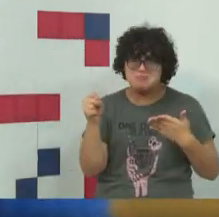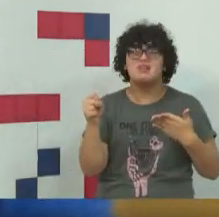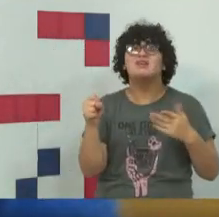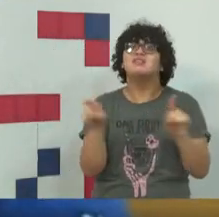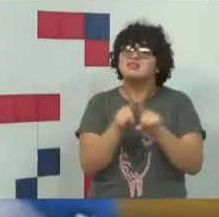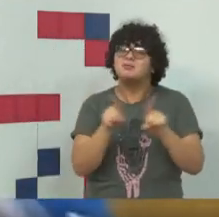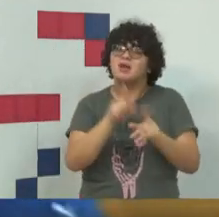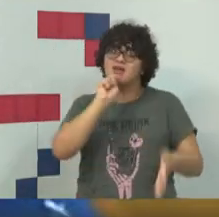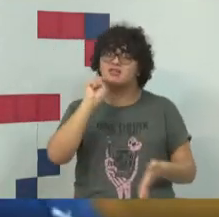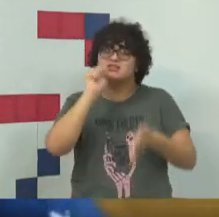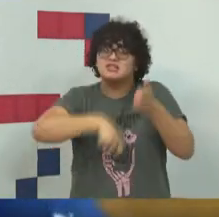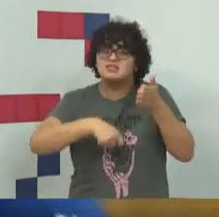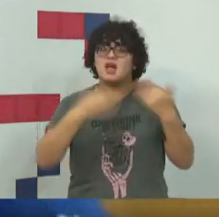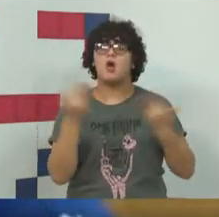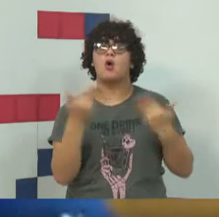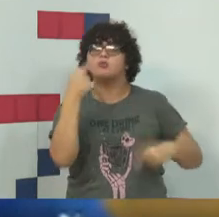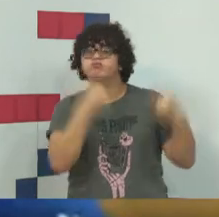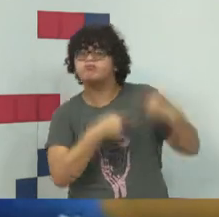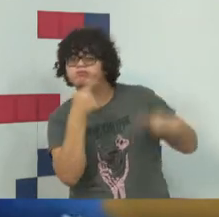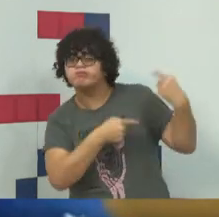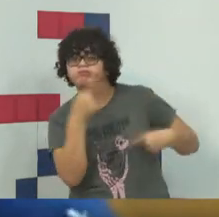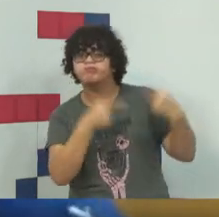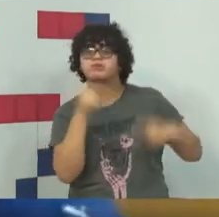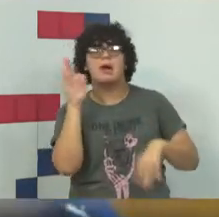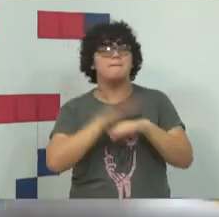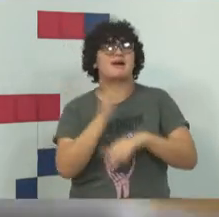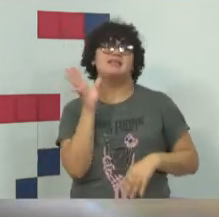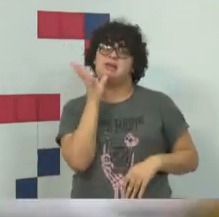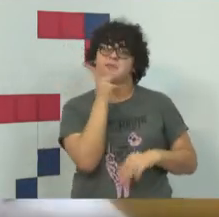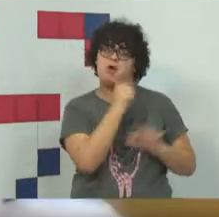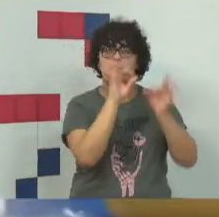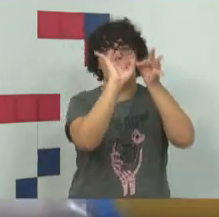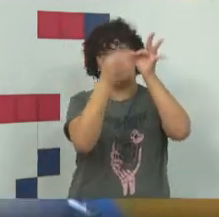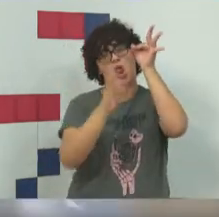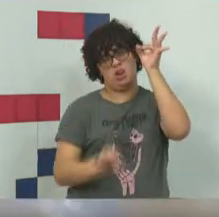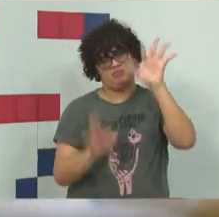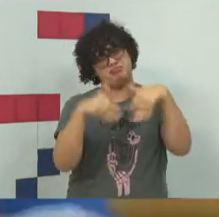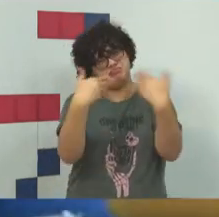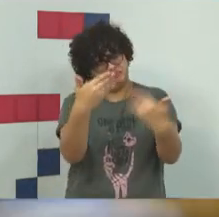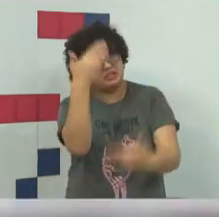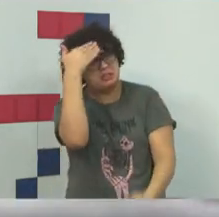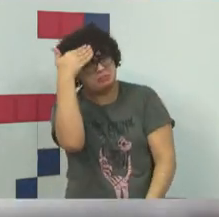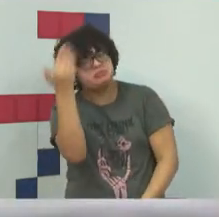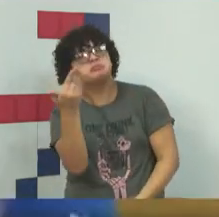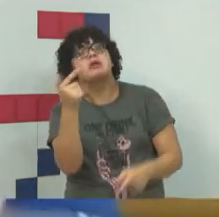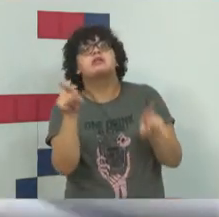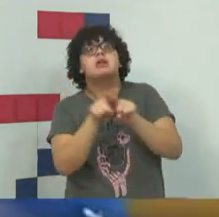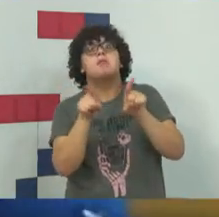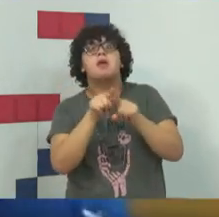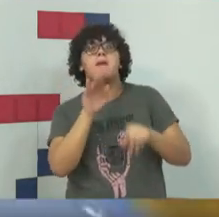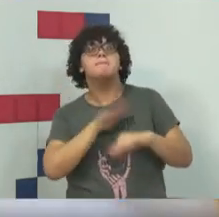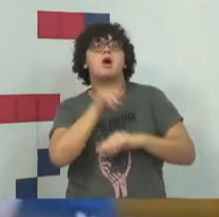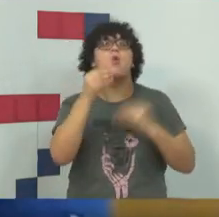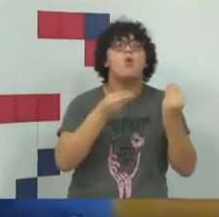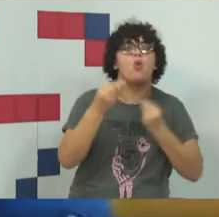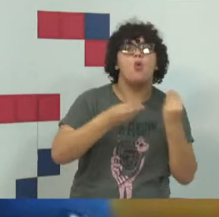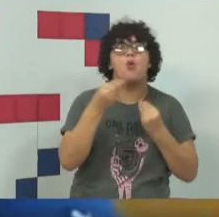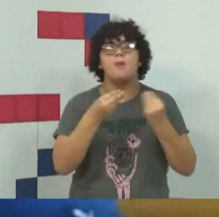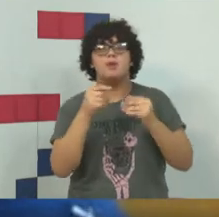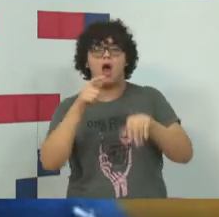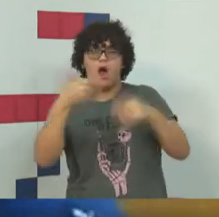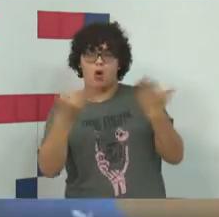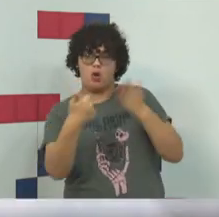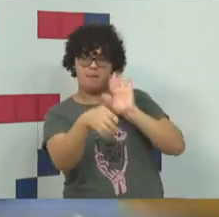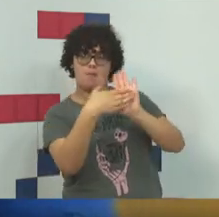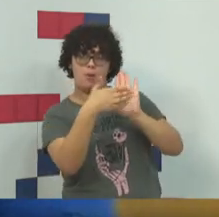registrado. Agora as discussões são super demoradas como já eram também, mas agora bem mais, teve até justamente esse projeto,